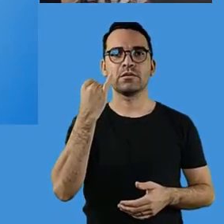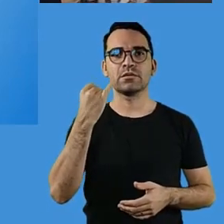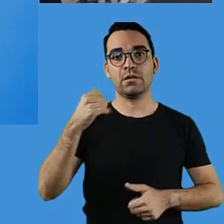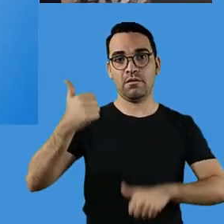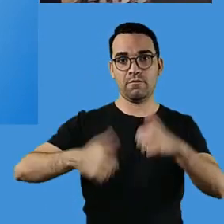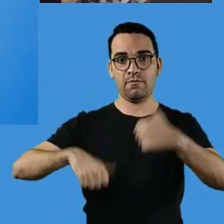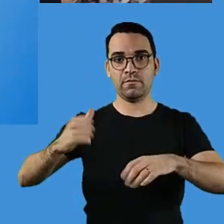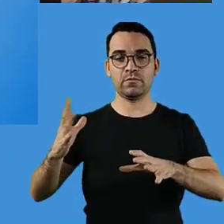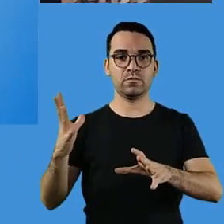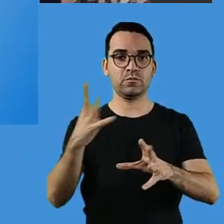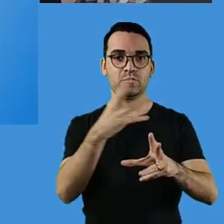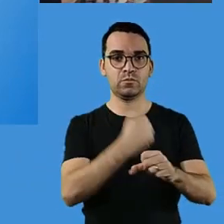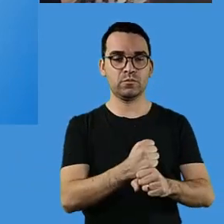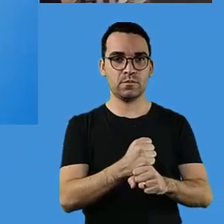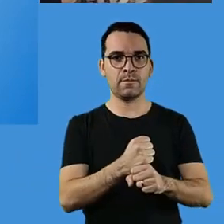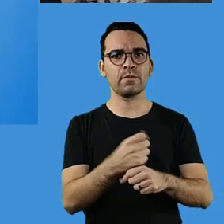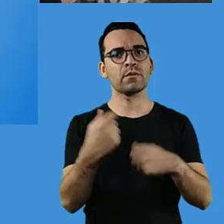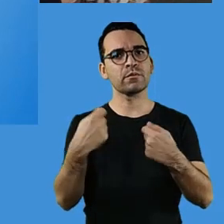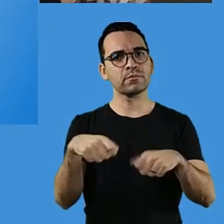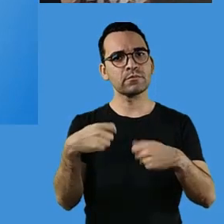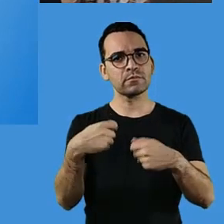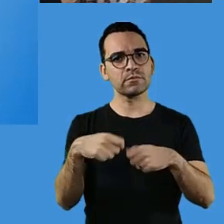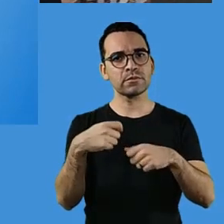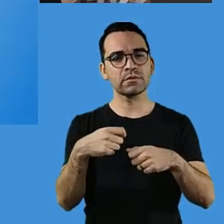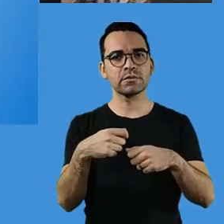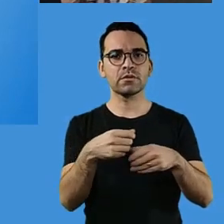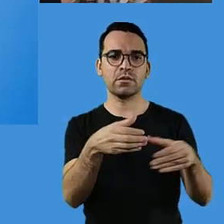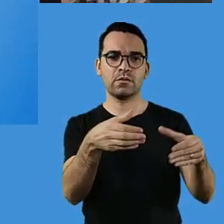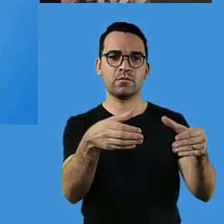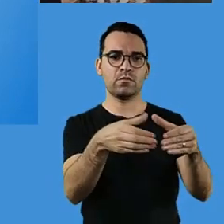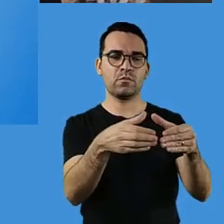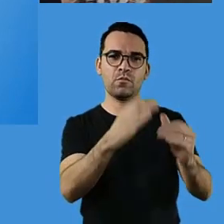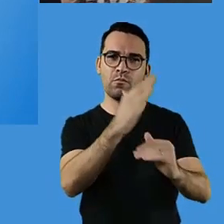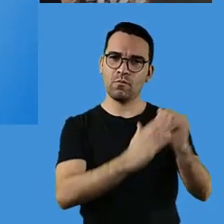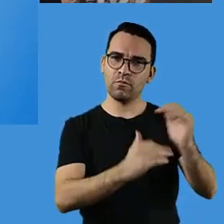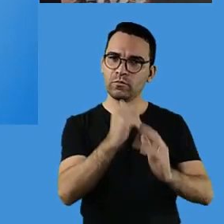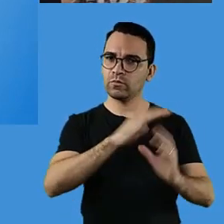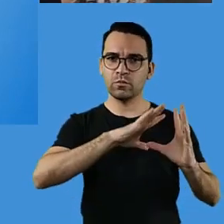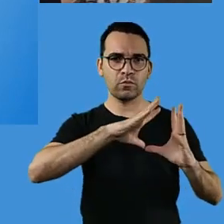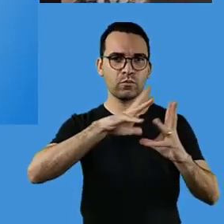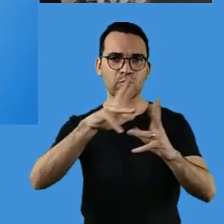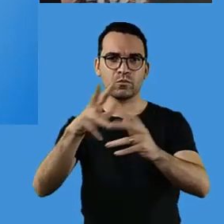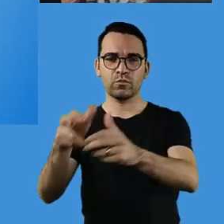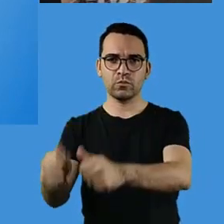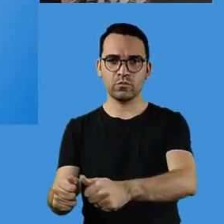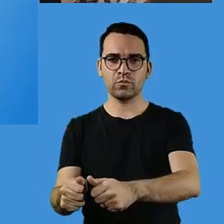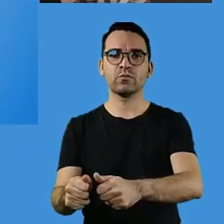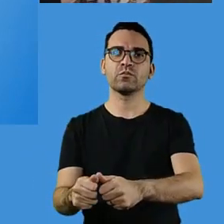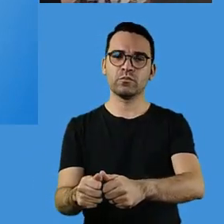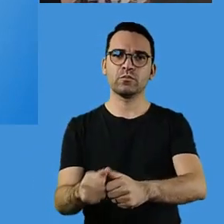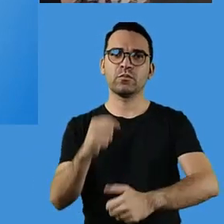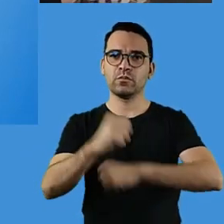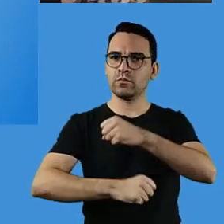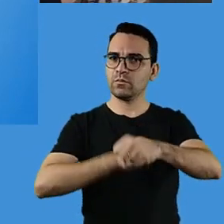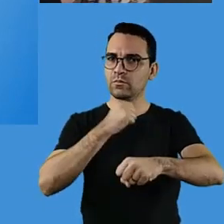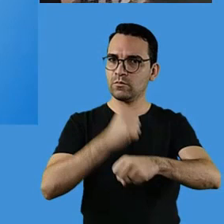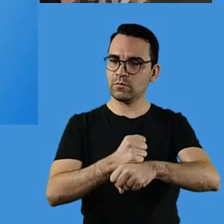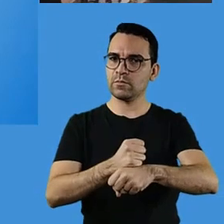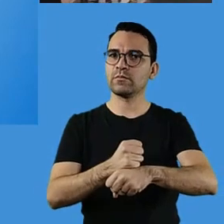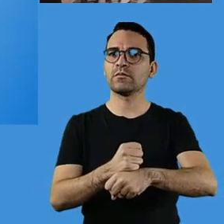para a avaliação somativa, ela precisa abranger todos os profissionais que trabalham com aquele